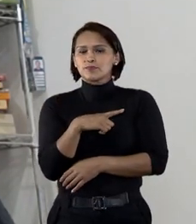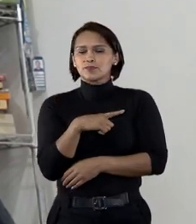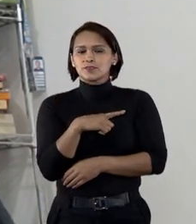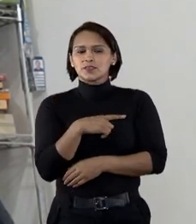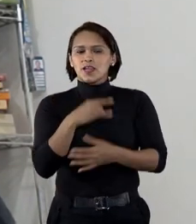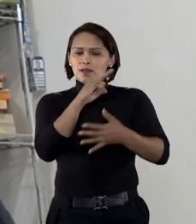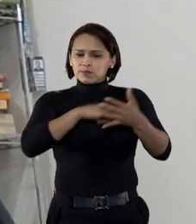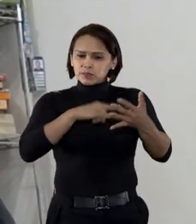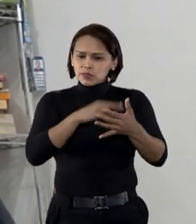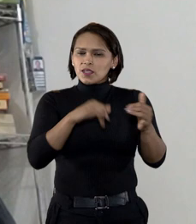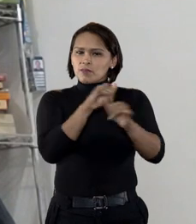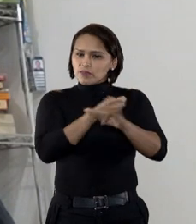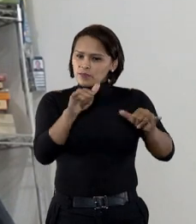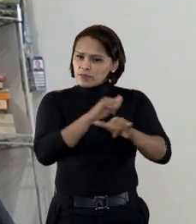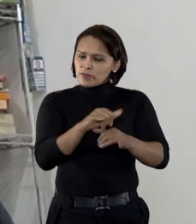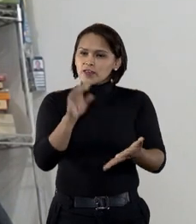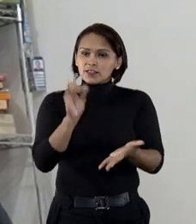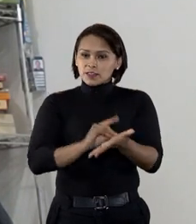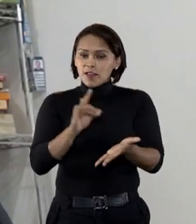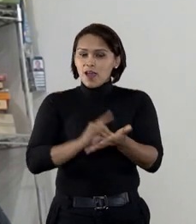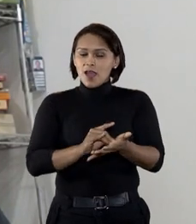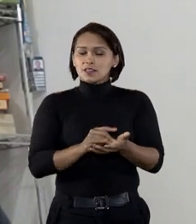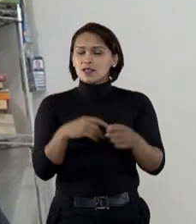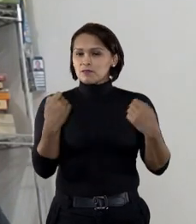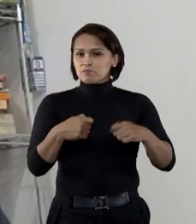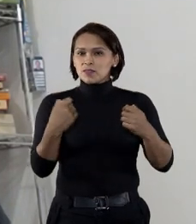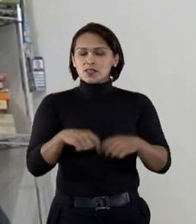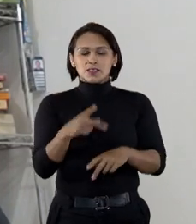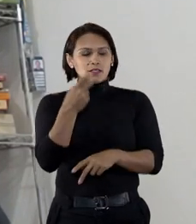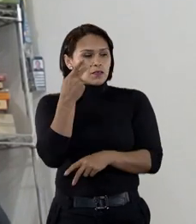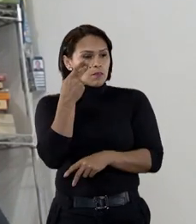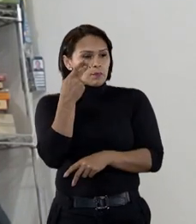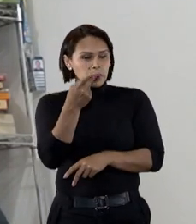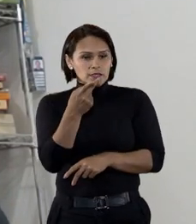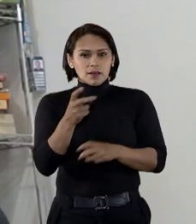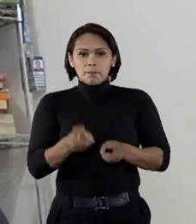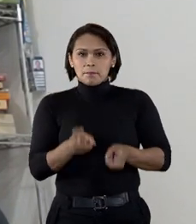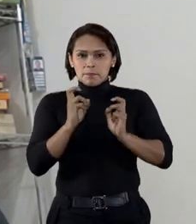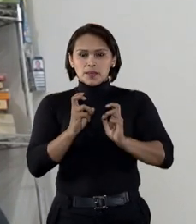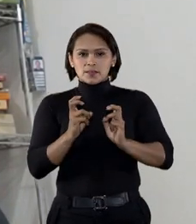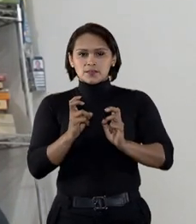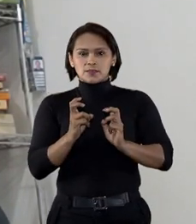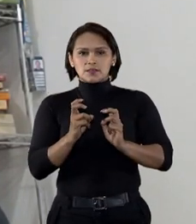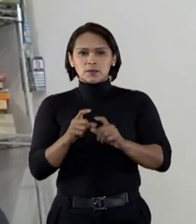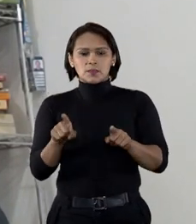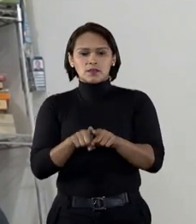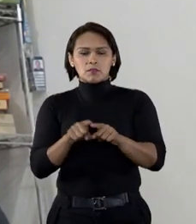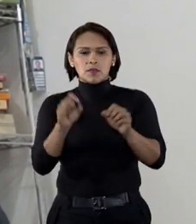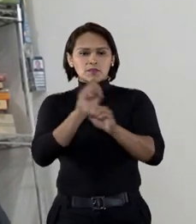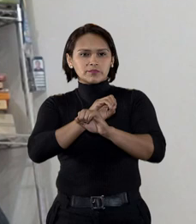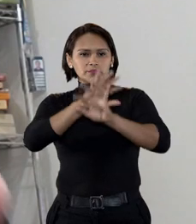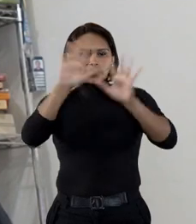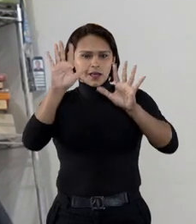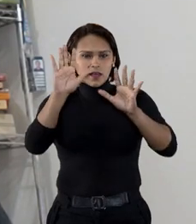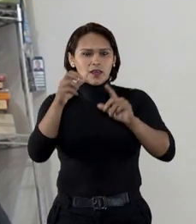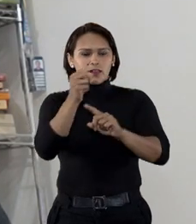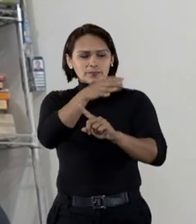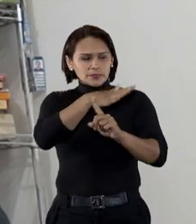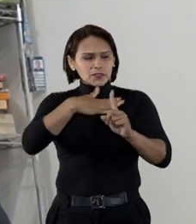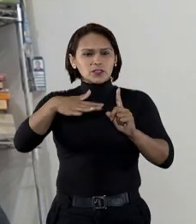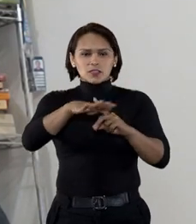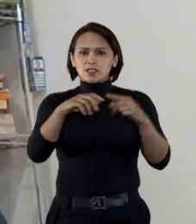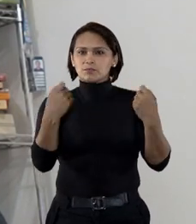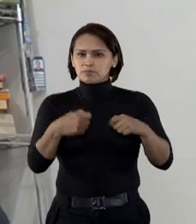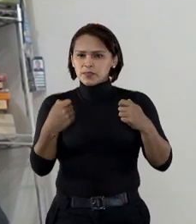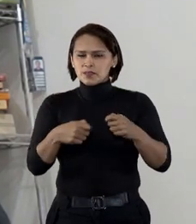esses dados fiéis é justamente para que a gente possa ter um olhar, para que a sociedade possa ter um olhar mais transparente, um